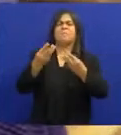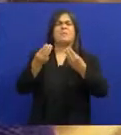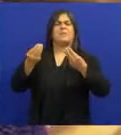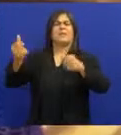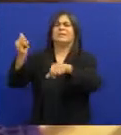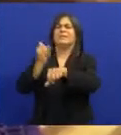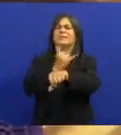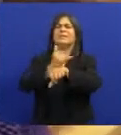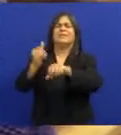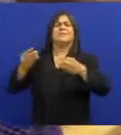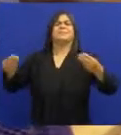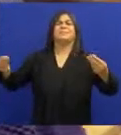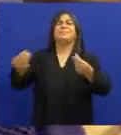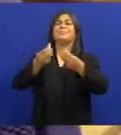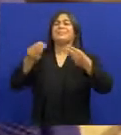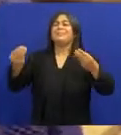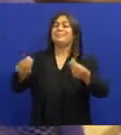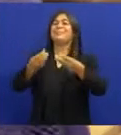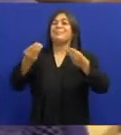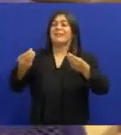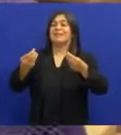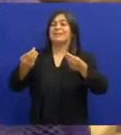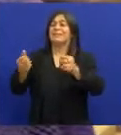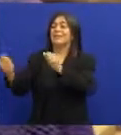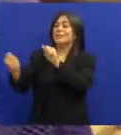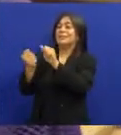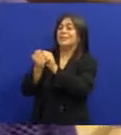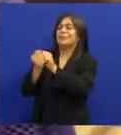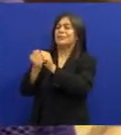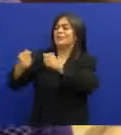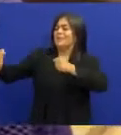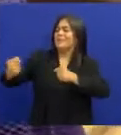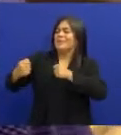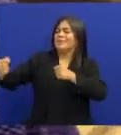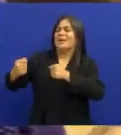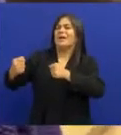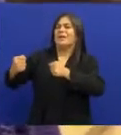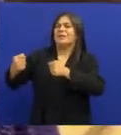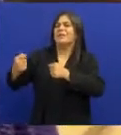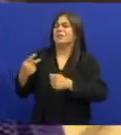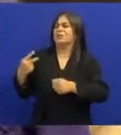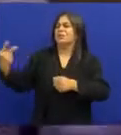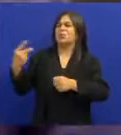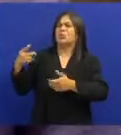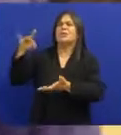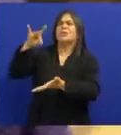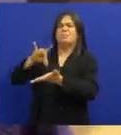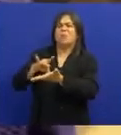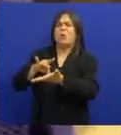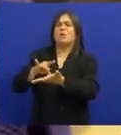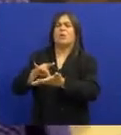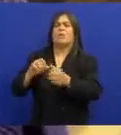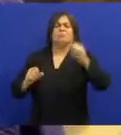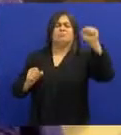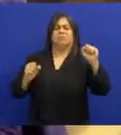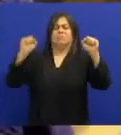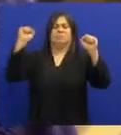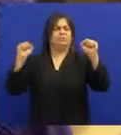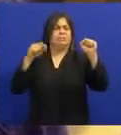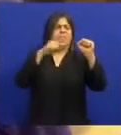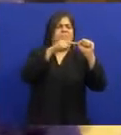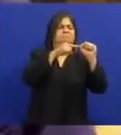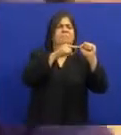genialidade fez com que Ao lado de Luiz Gonzaga Fossem os dois pilares